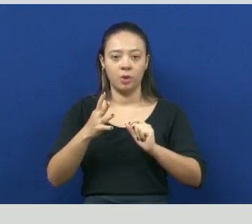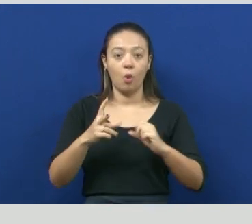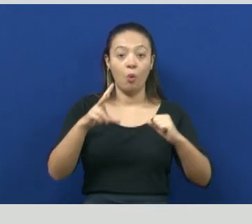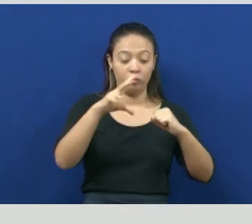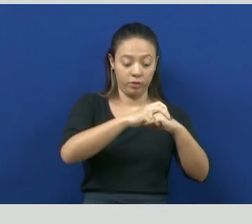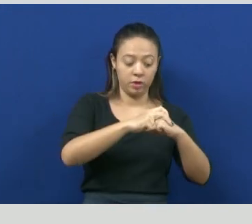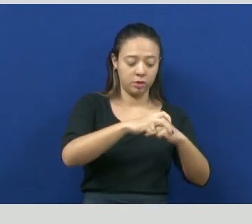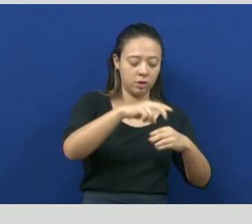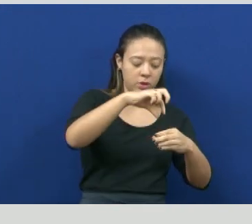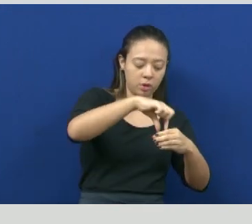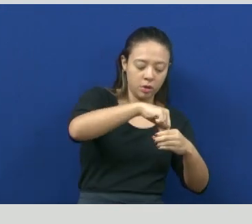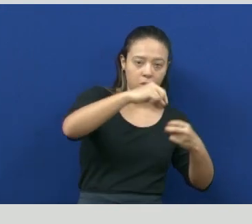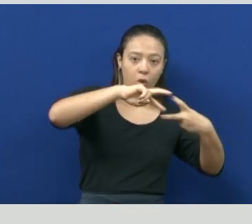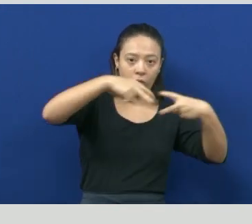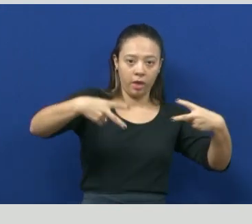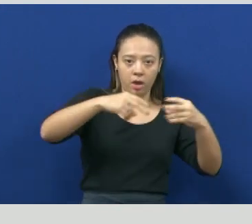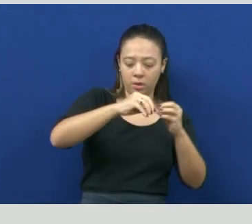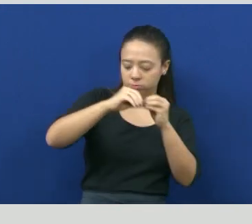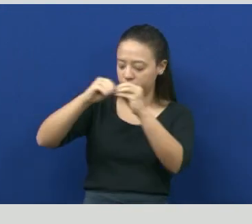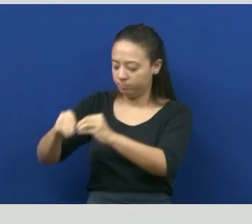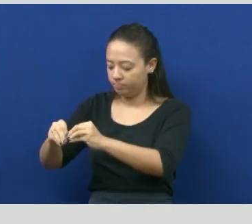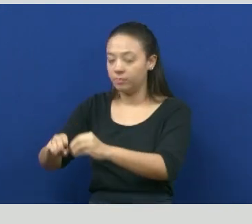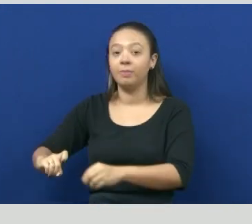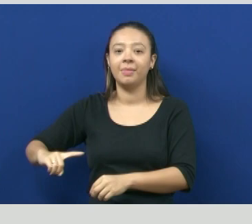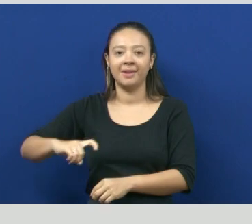A gente chama esses vírus que gostam de